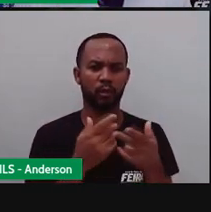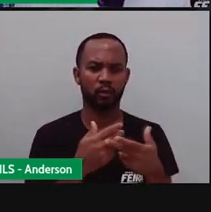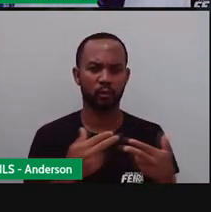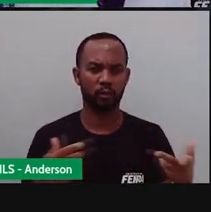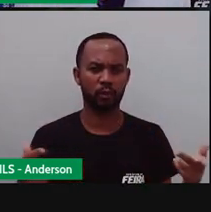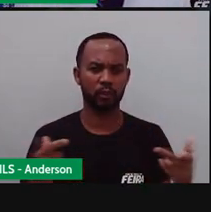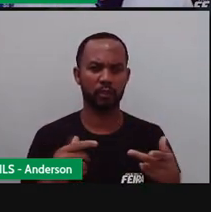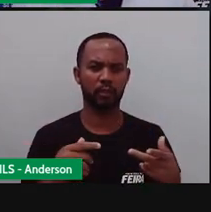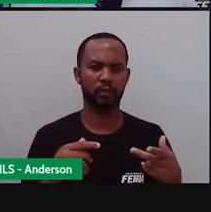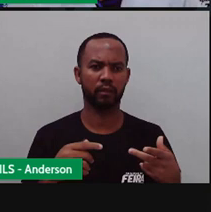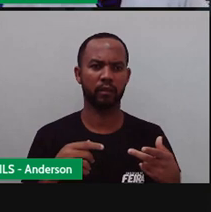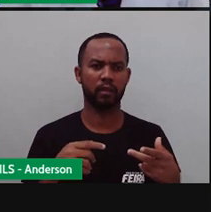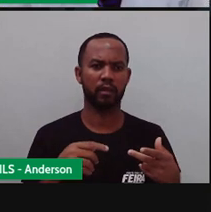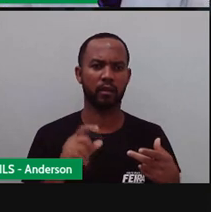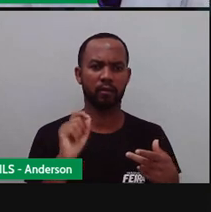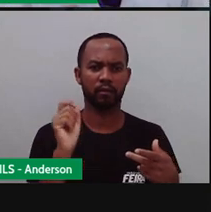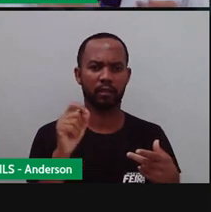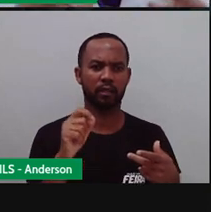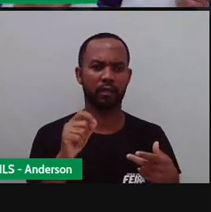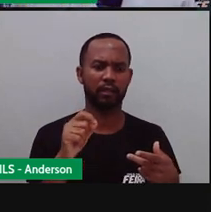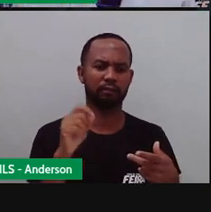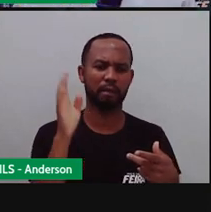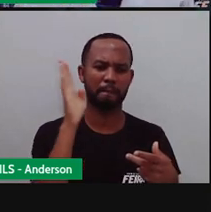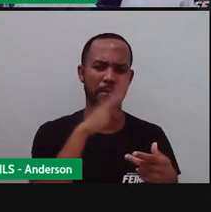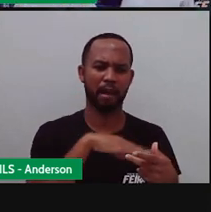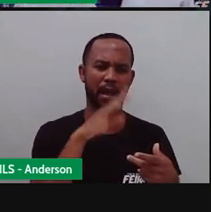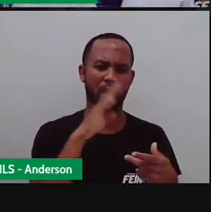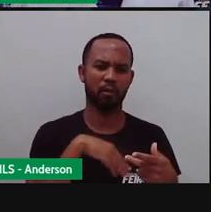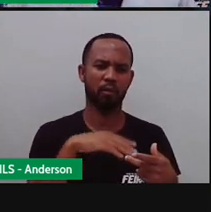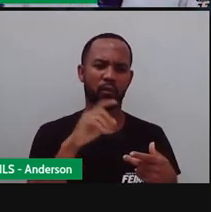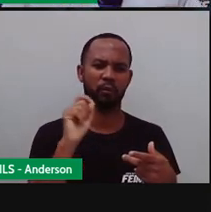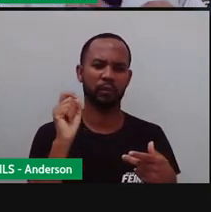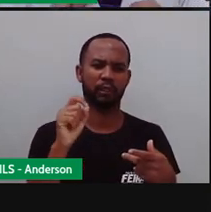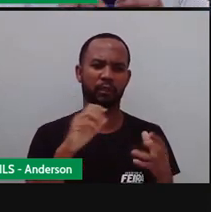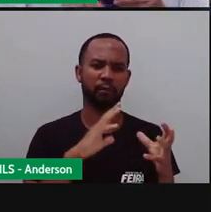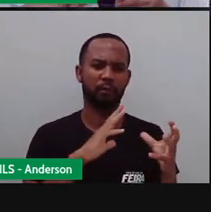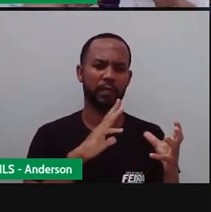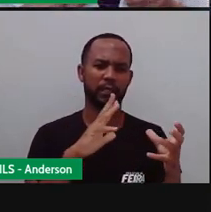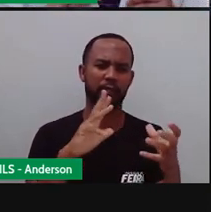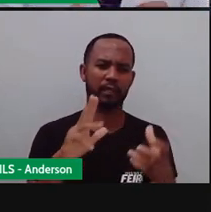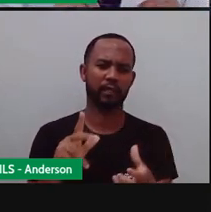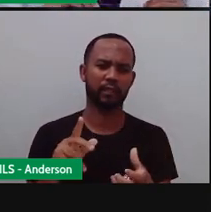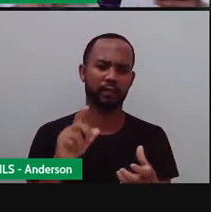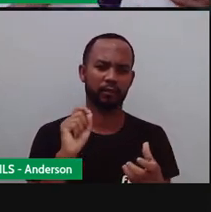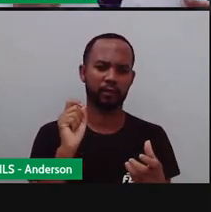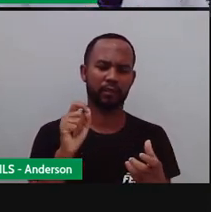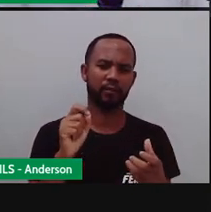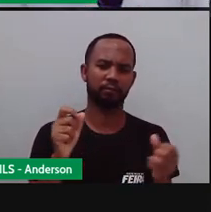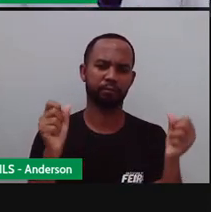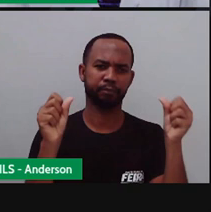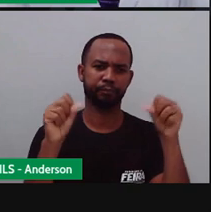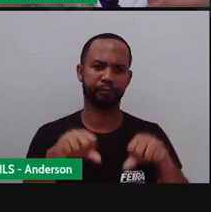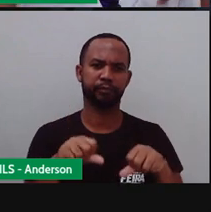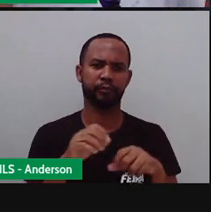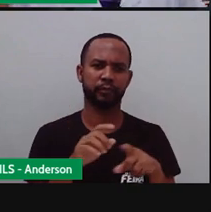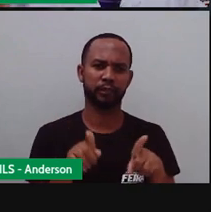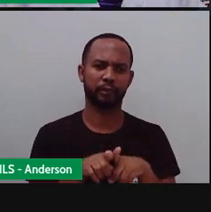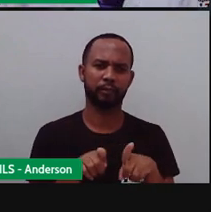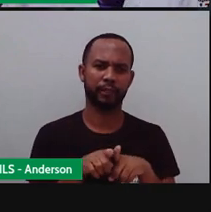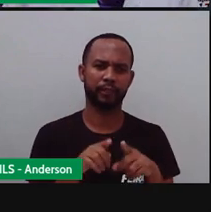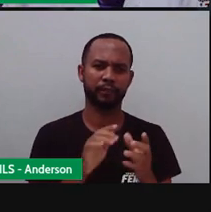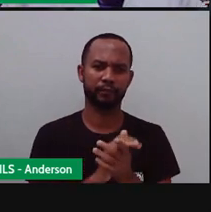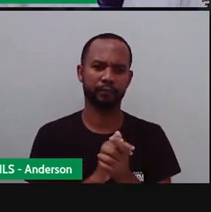tóxica, que acaba aquecendo o planeta. E à medida que o planeta vai se aquecendo, a gente vai sentindo aí,